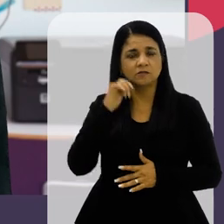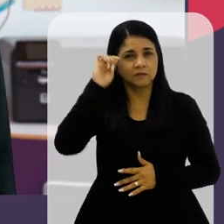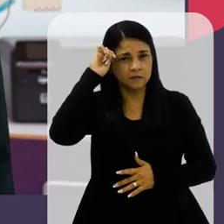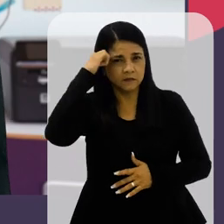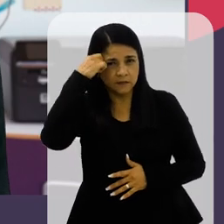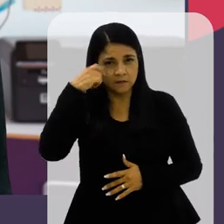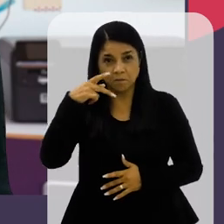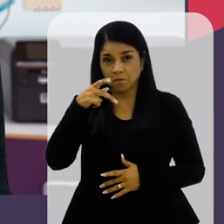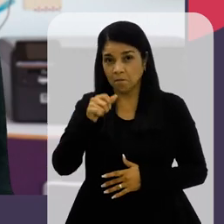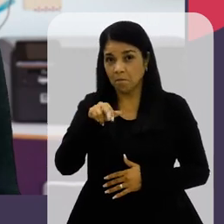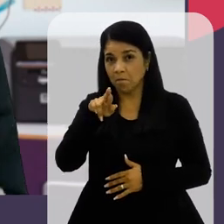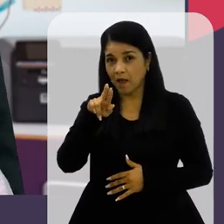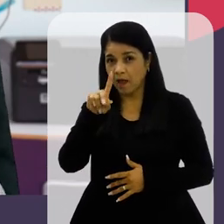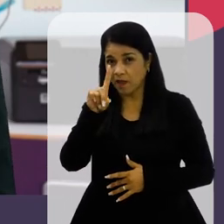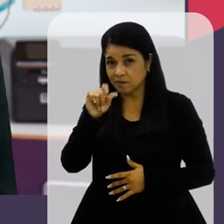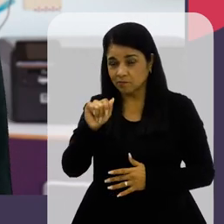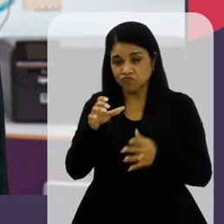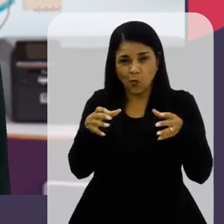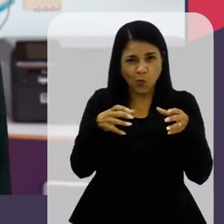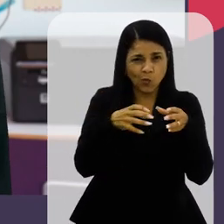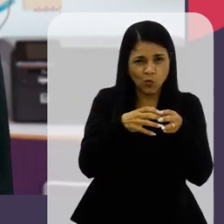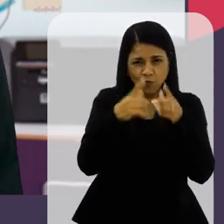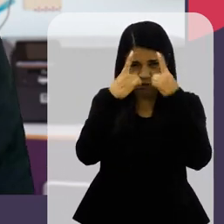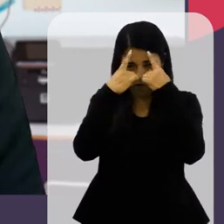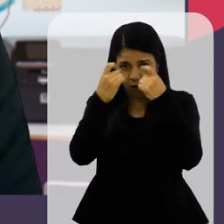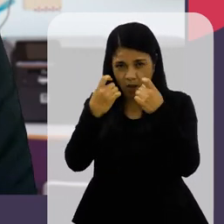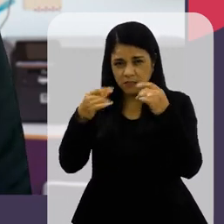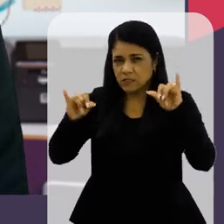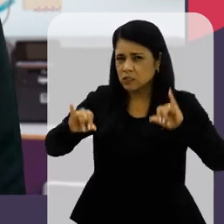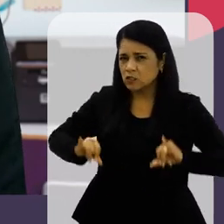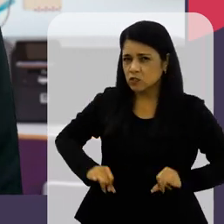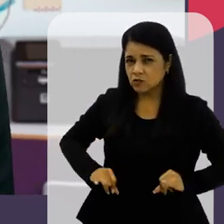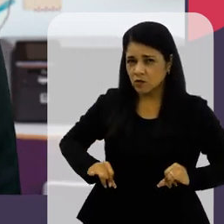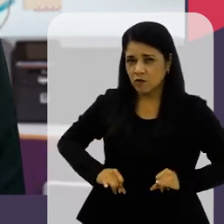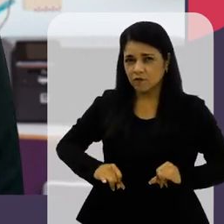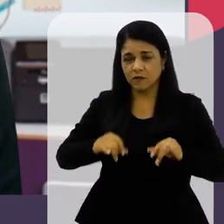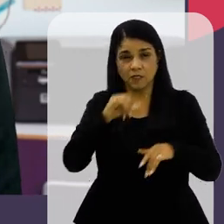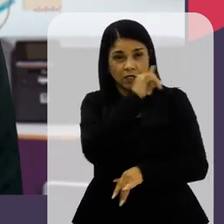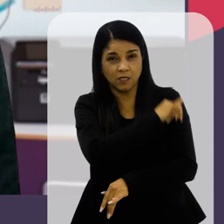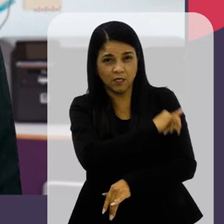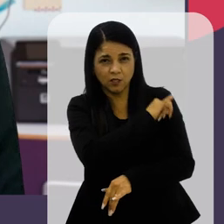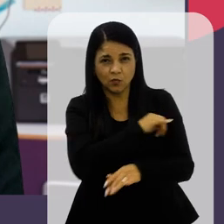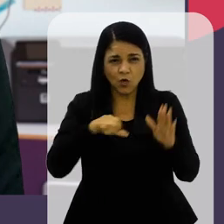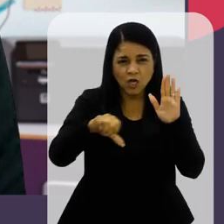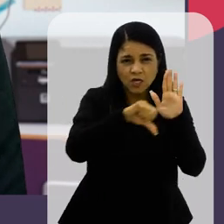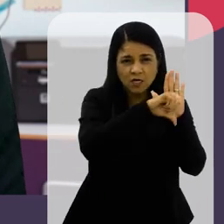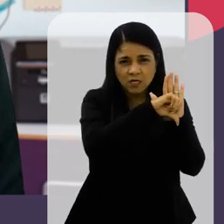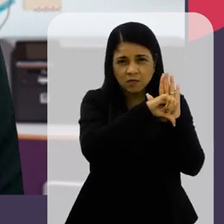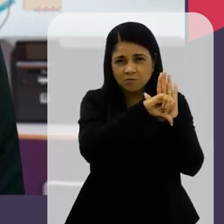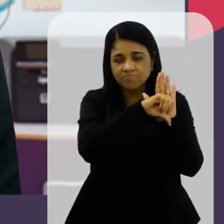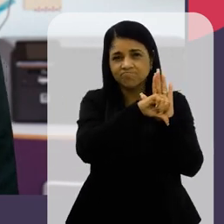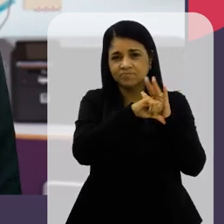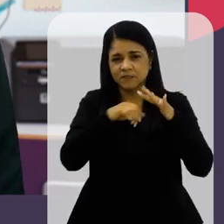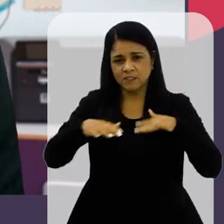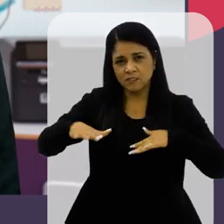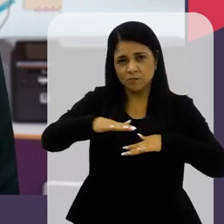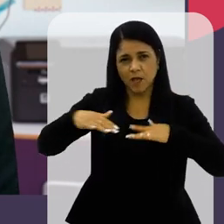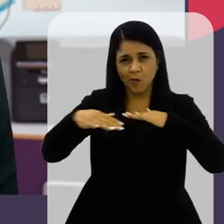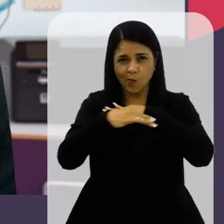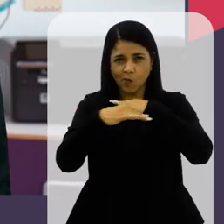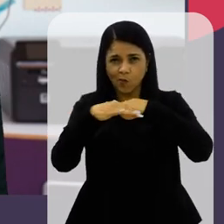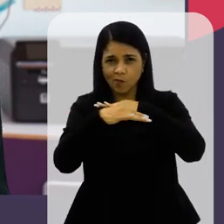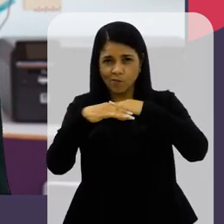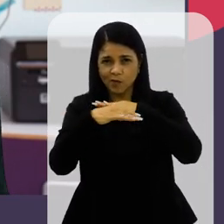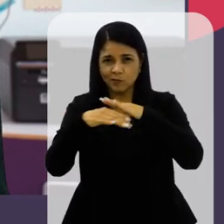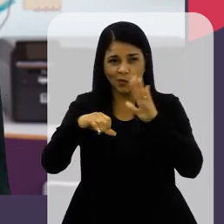pardas constituem o grupo que mais sofre com a violência no Rio Criminalidade e espaço urbano, as redes de